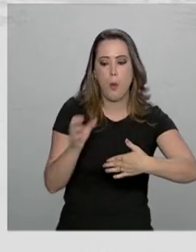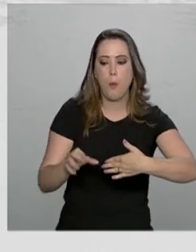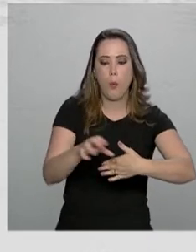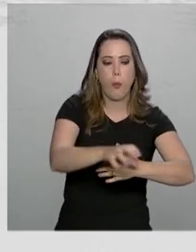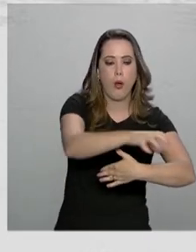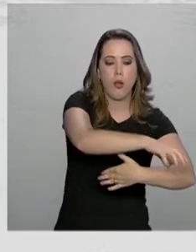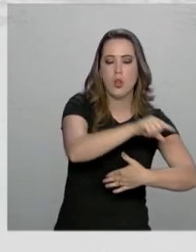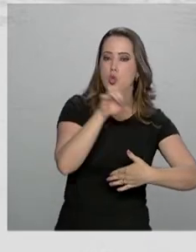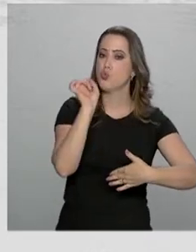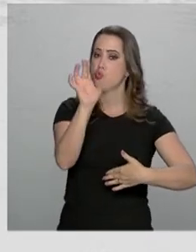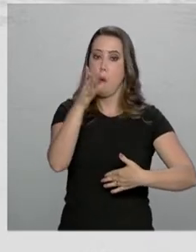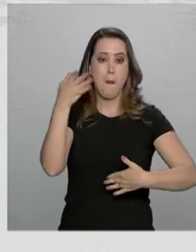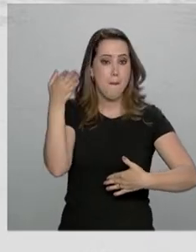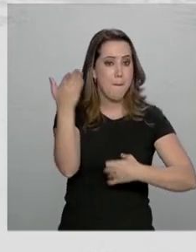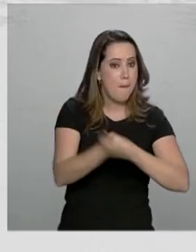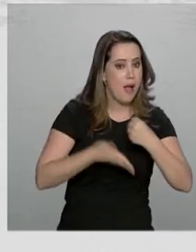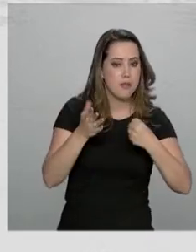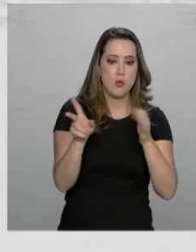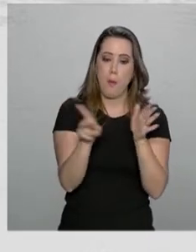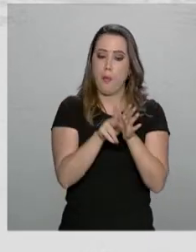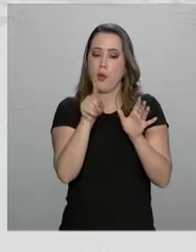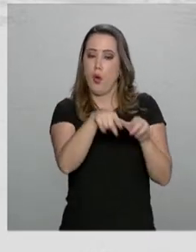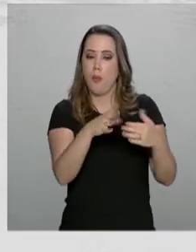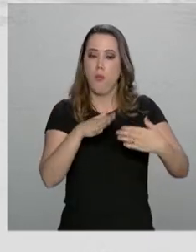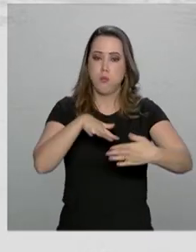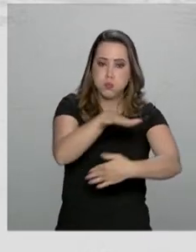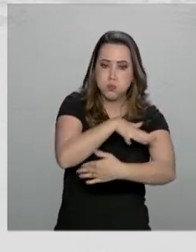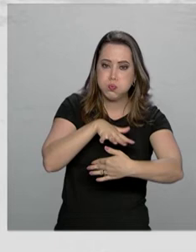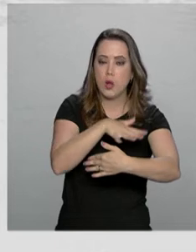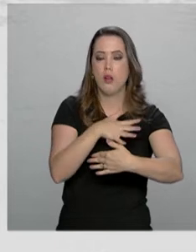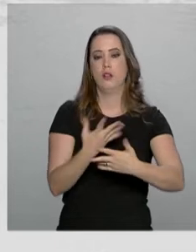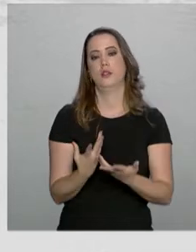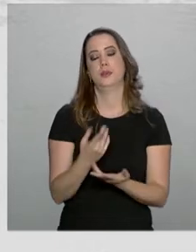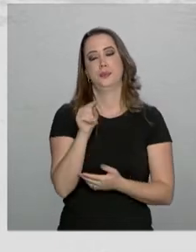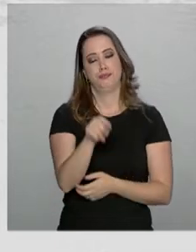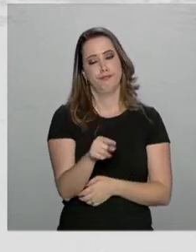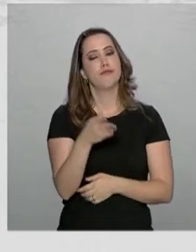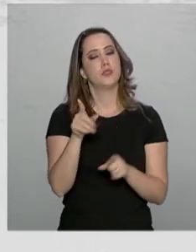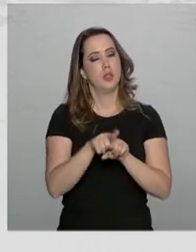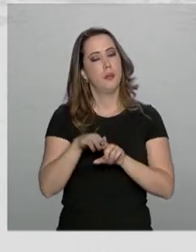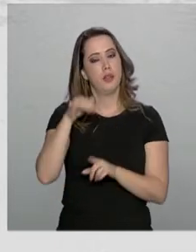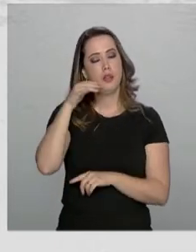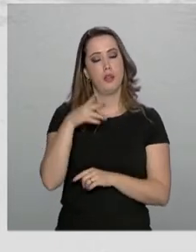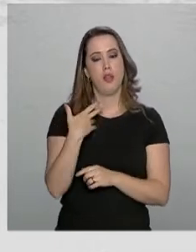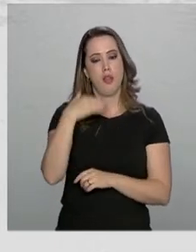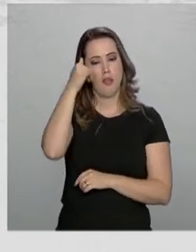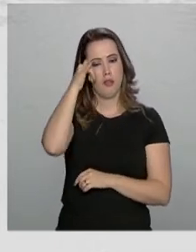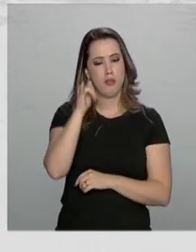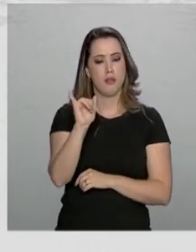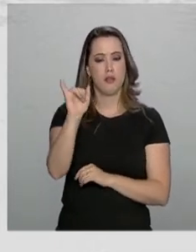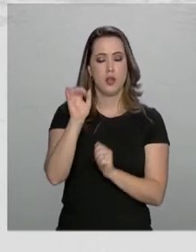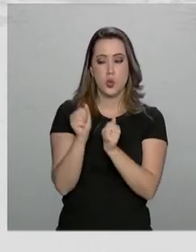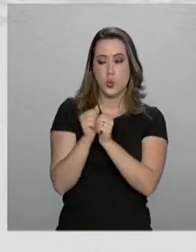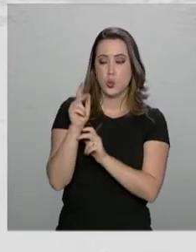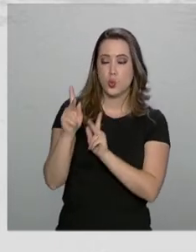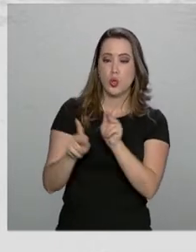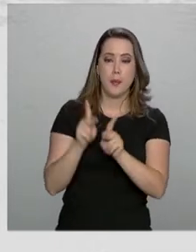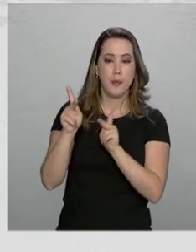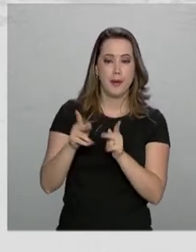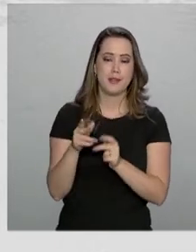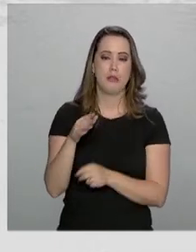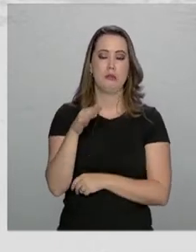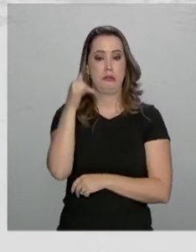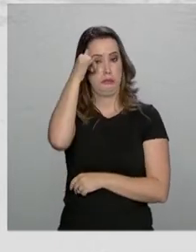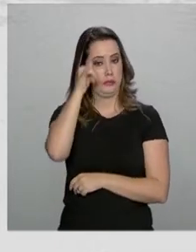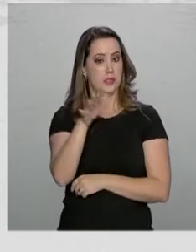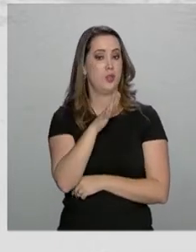e operações essenciais das minas. Outra revisão será do plano de prevenção junto à população, para evitar